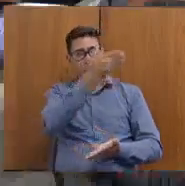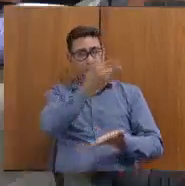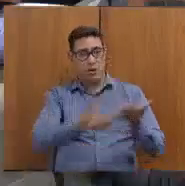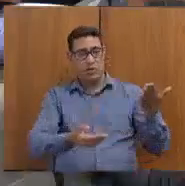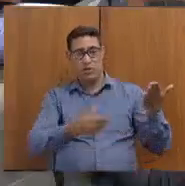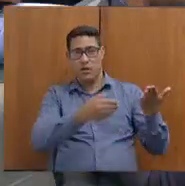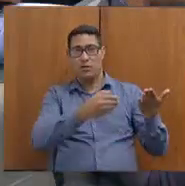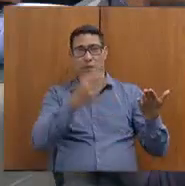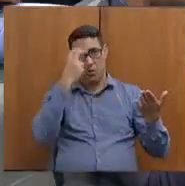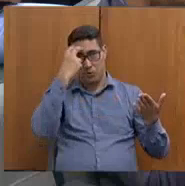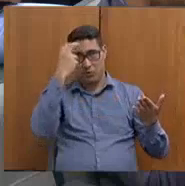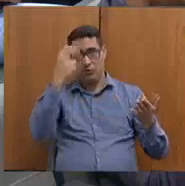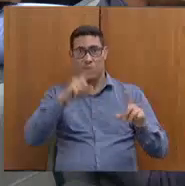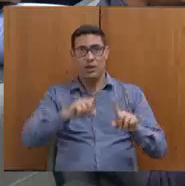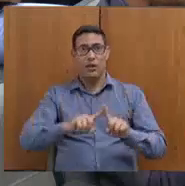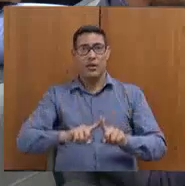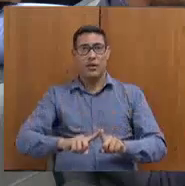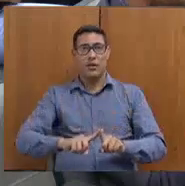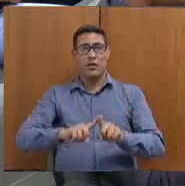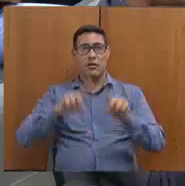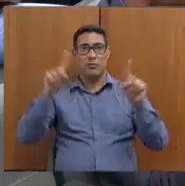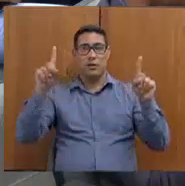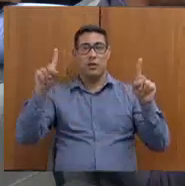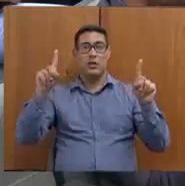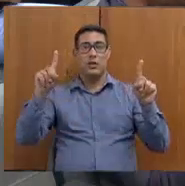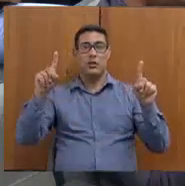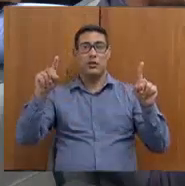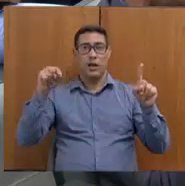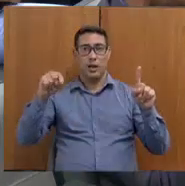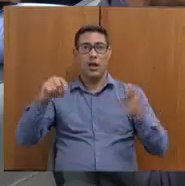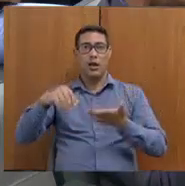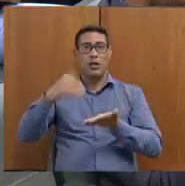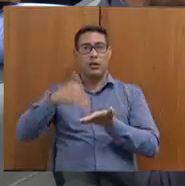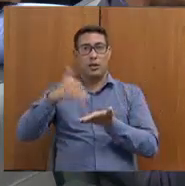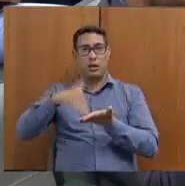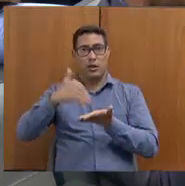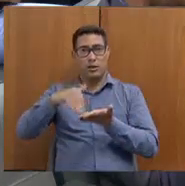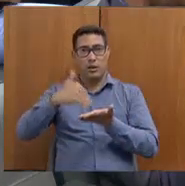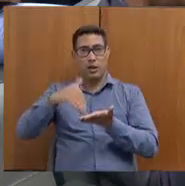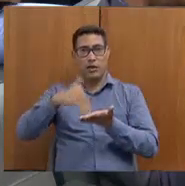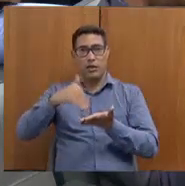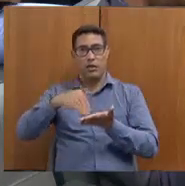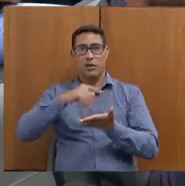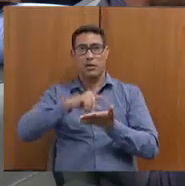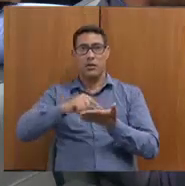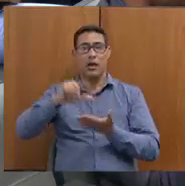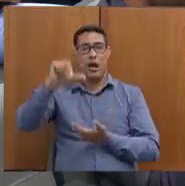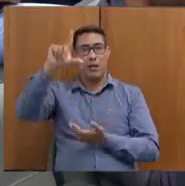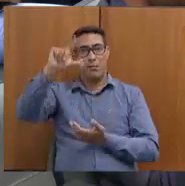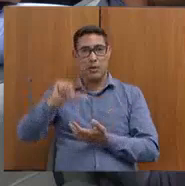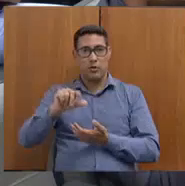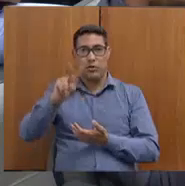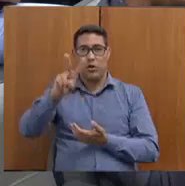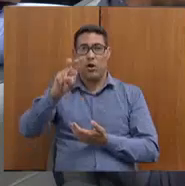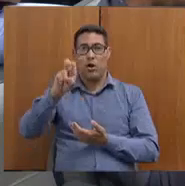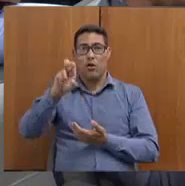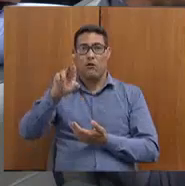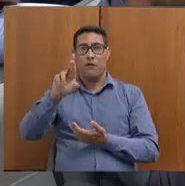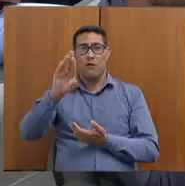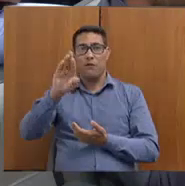de Fora, mas, na verdade, é a secretaria que tem o menor verbo no governo todo,